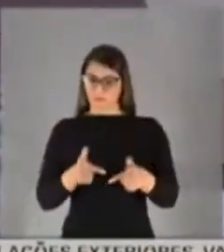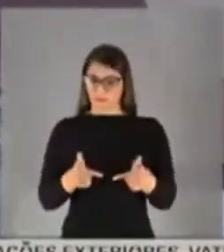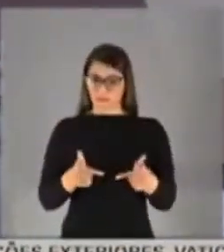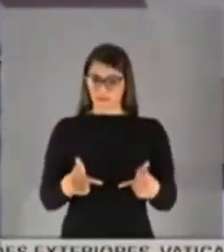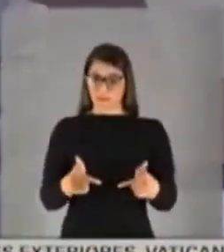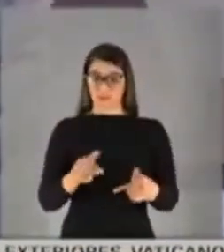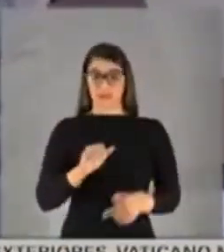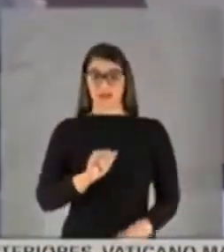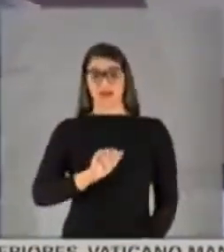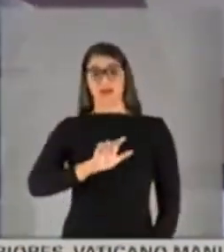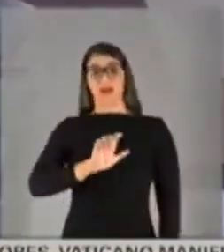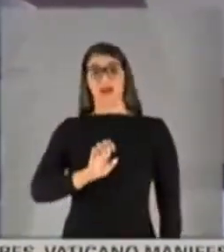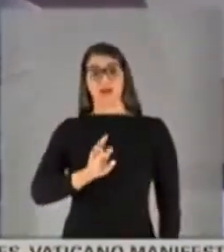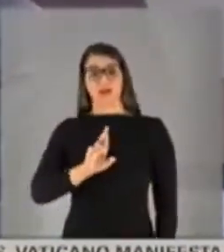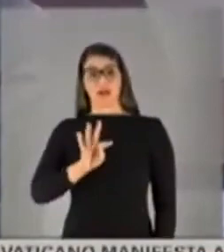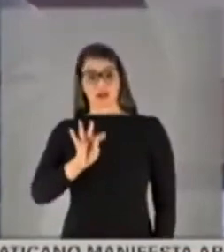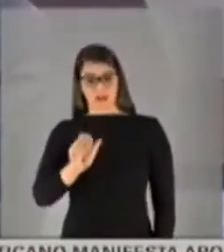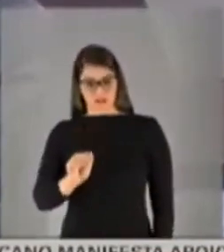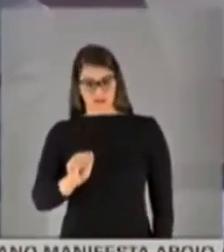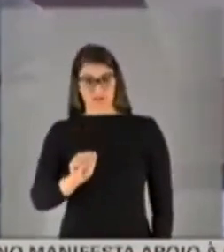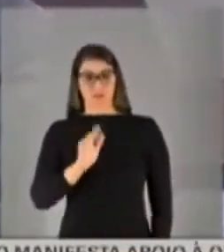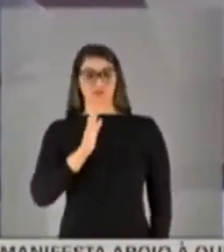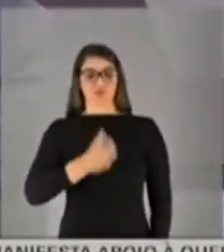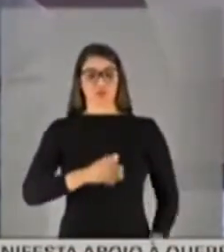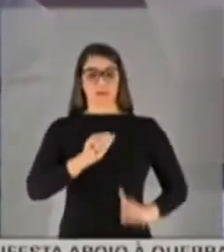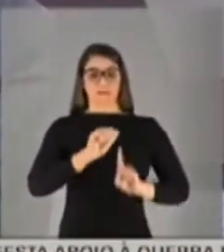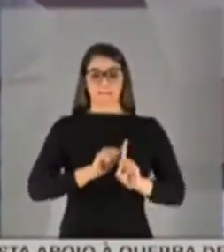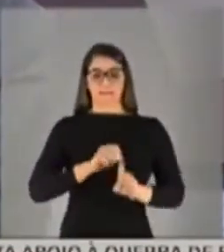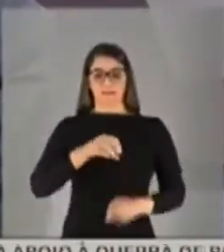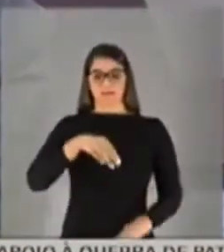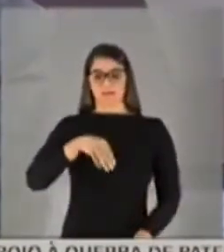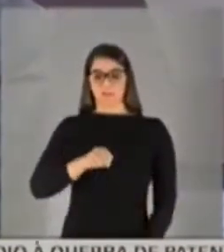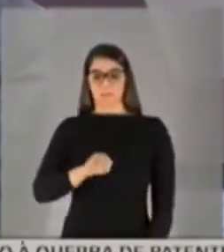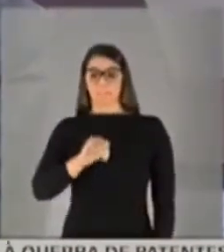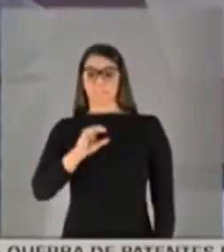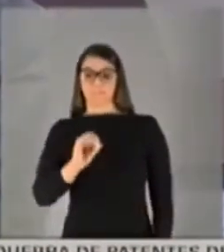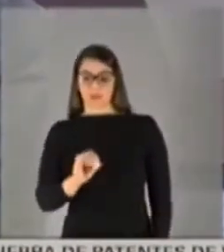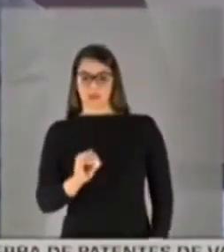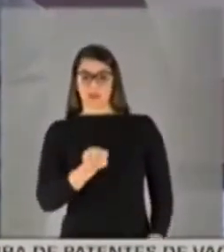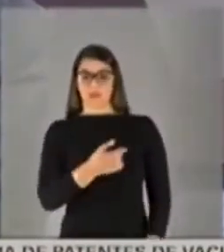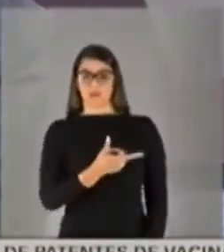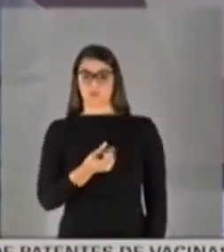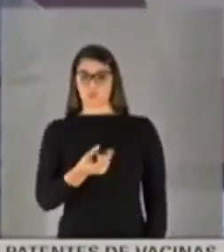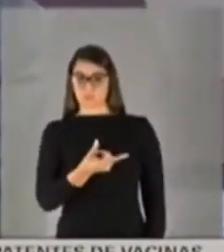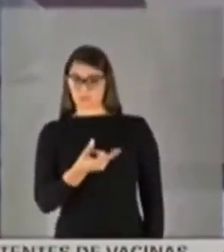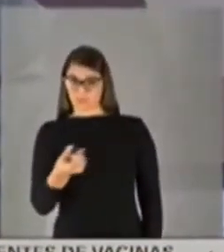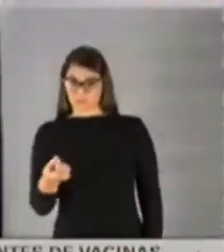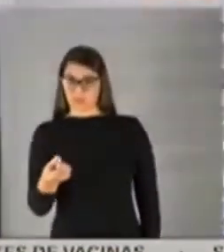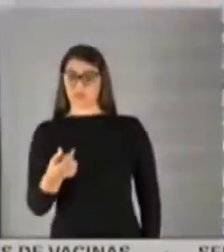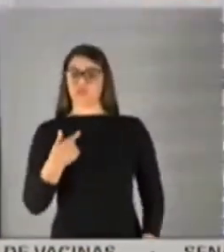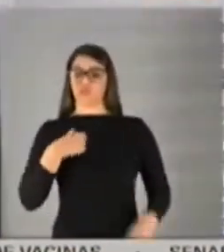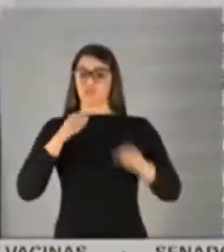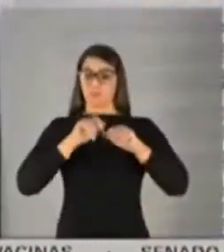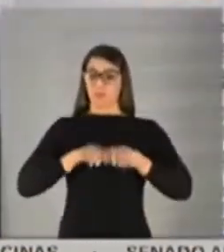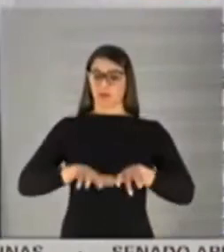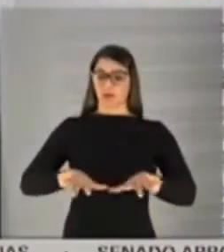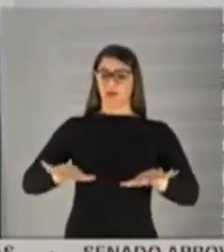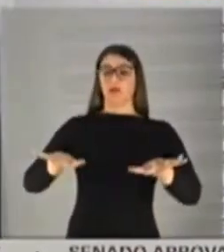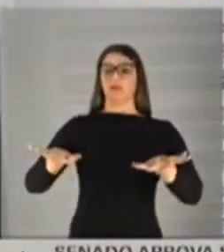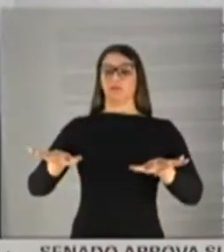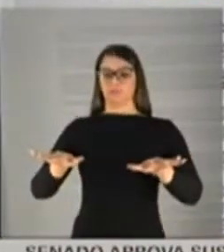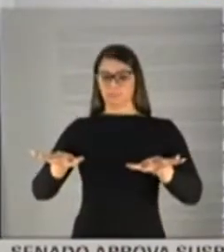do Alerta. O Alerta, já em maio de 2020, nós lançamos uma campanha e um manifesto nos principais jornais